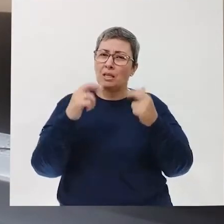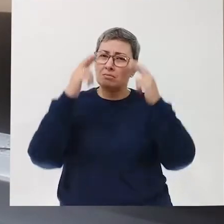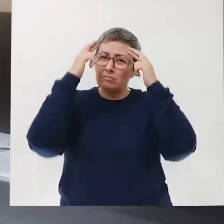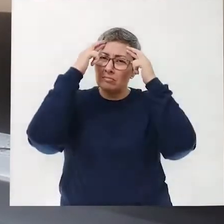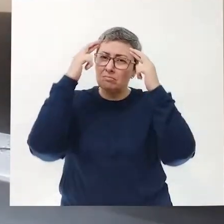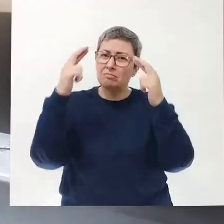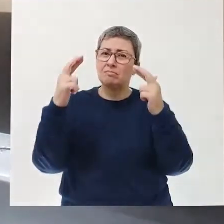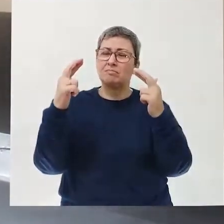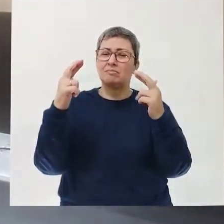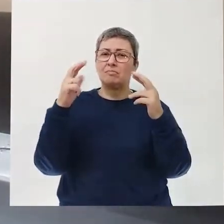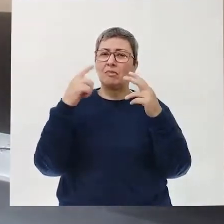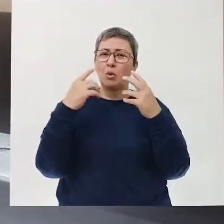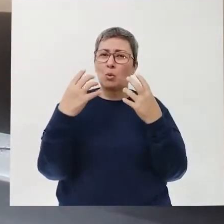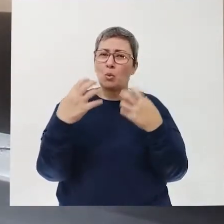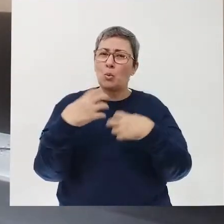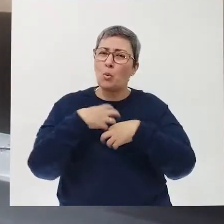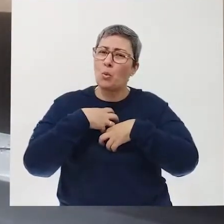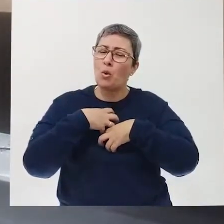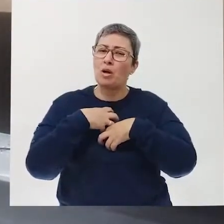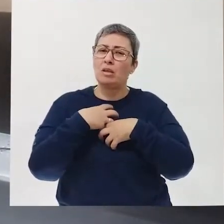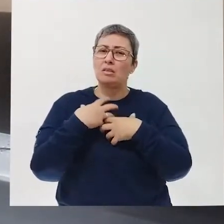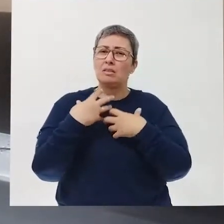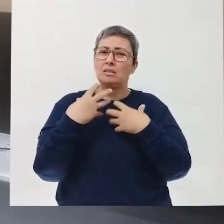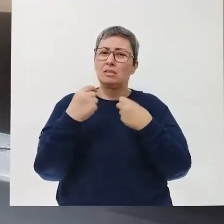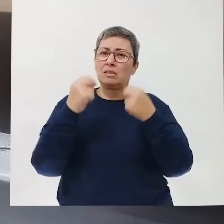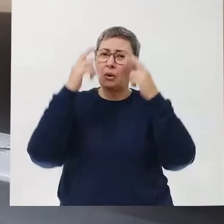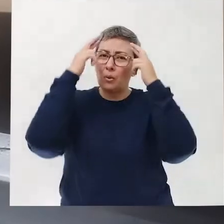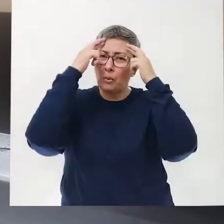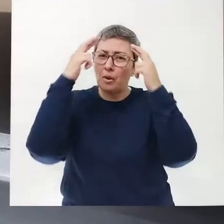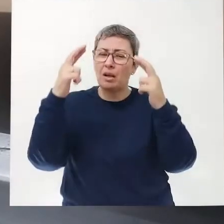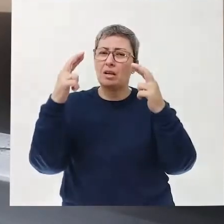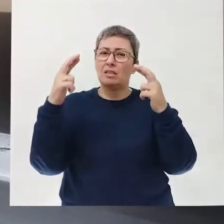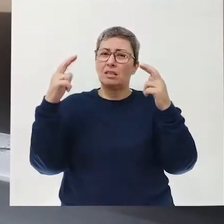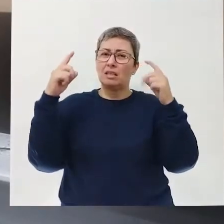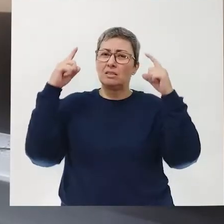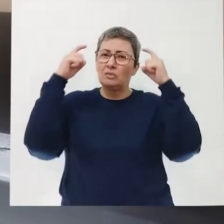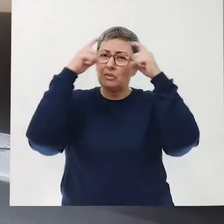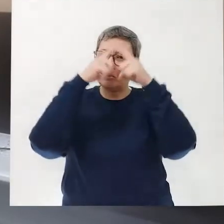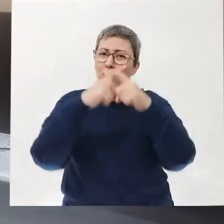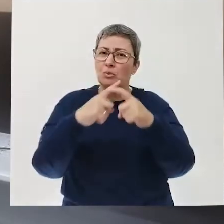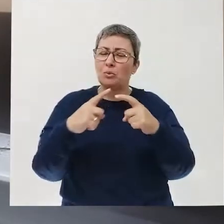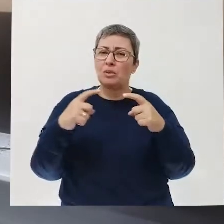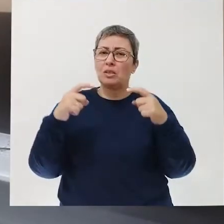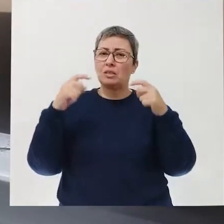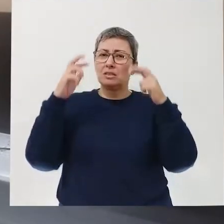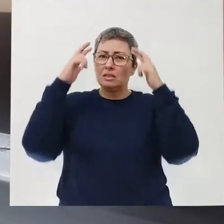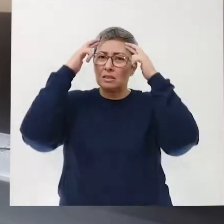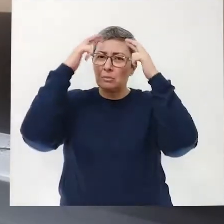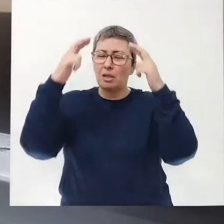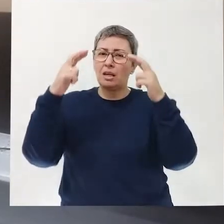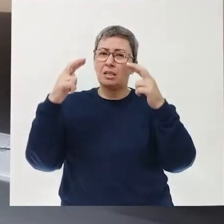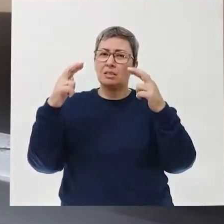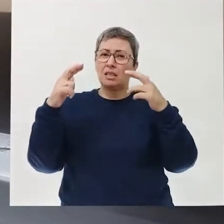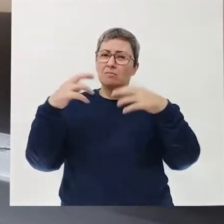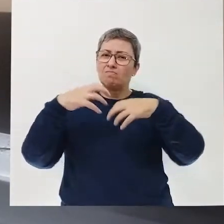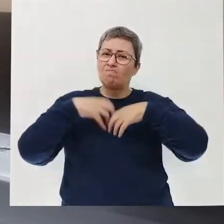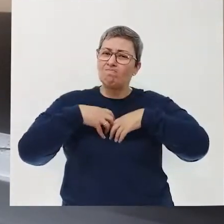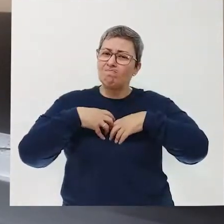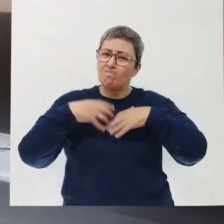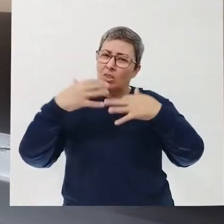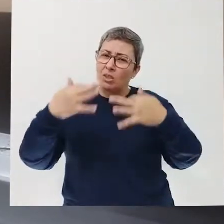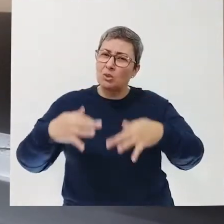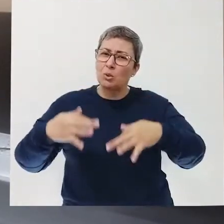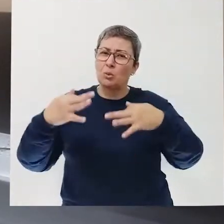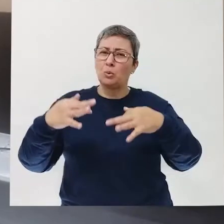respeitar o sentimento, de respeitar as dificuldades, de respeitar a dor das